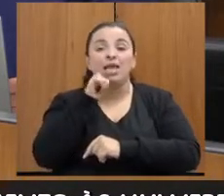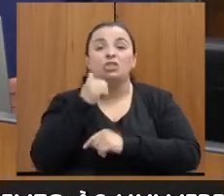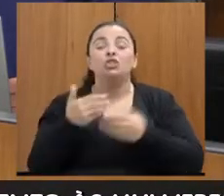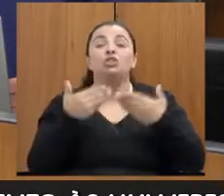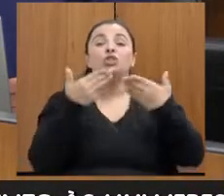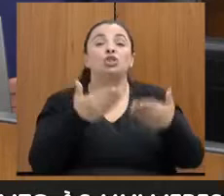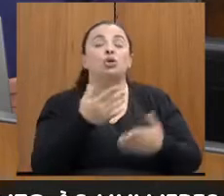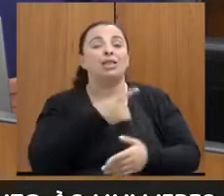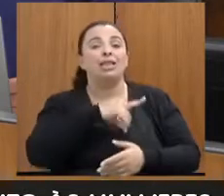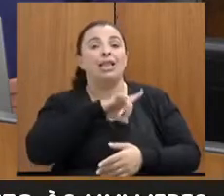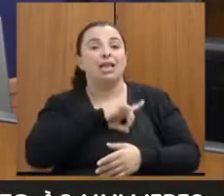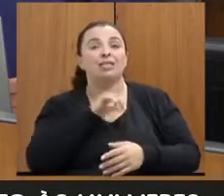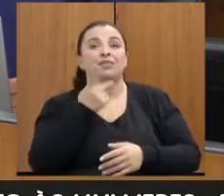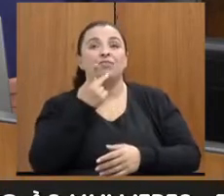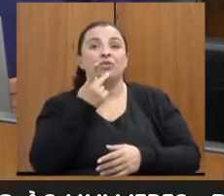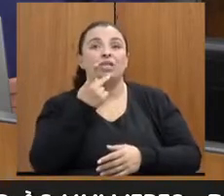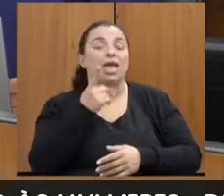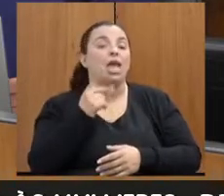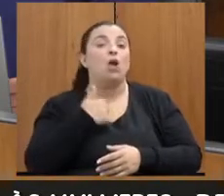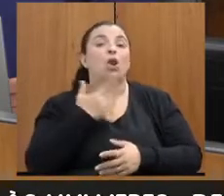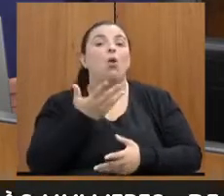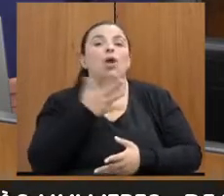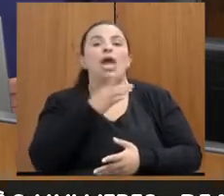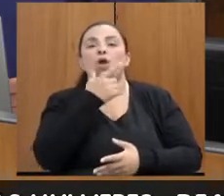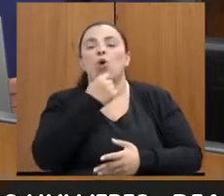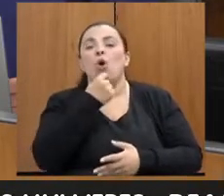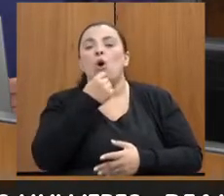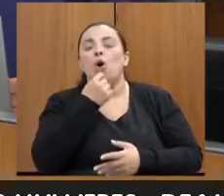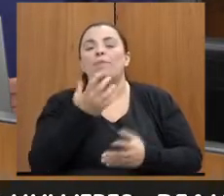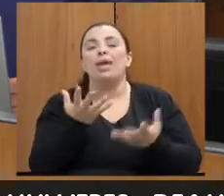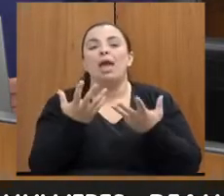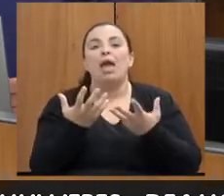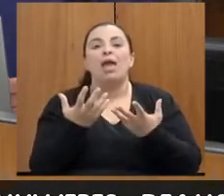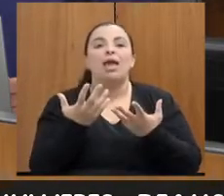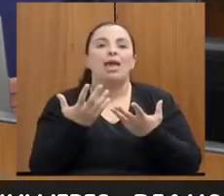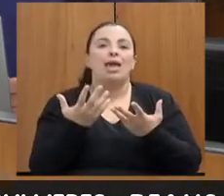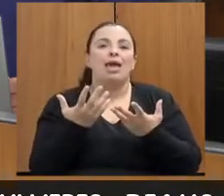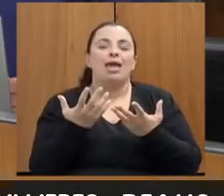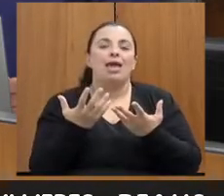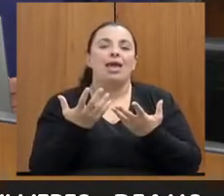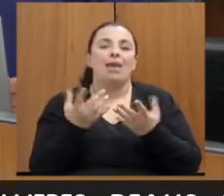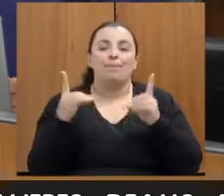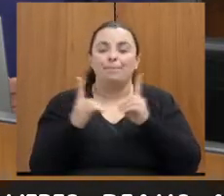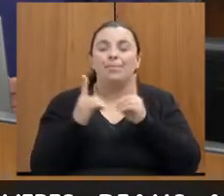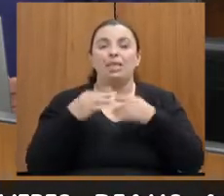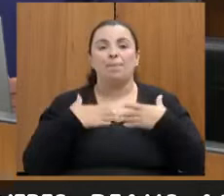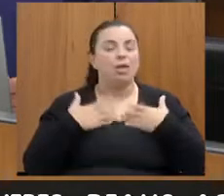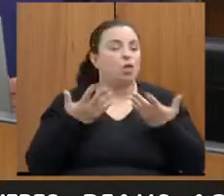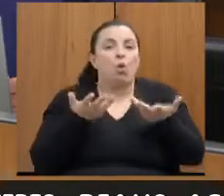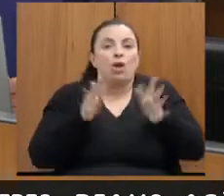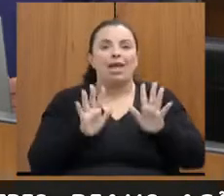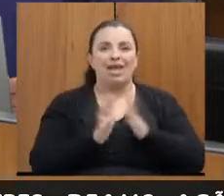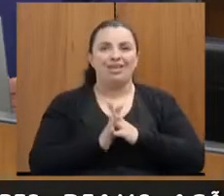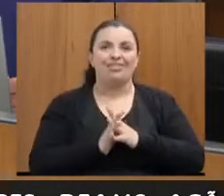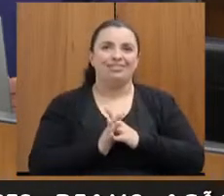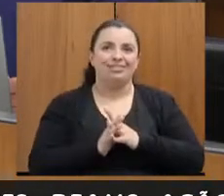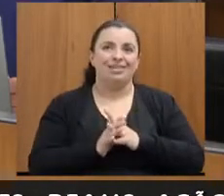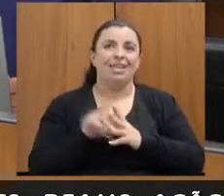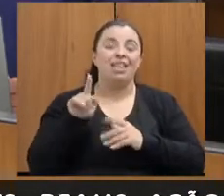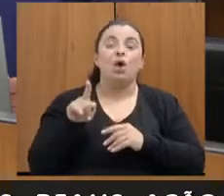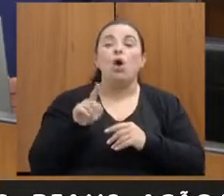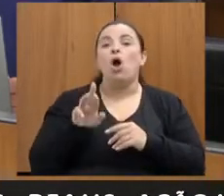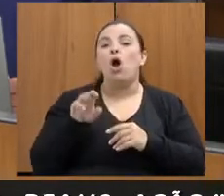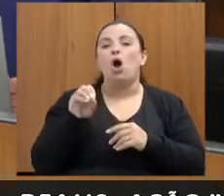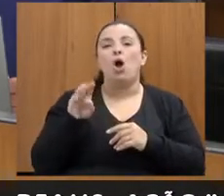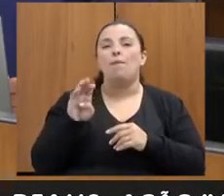falou assim, eu não aceito ser atendida por um homem. E foi garantido isso a ela, sabe? Isso mesmo antes da Roberta chegar. Se a Roberta não existia,